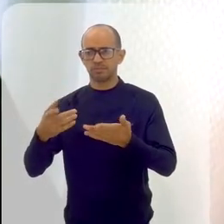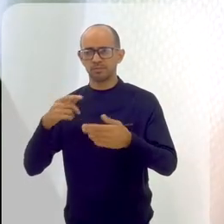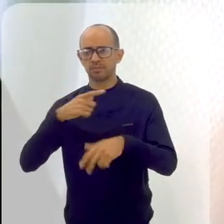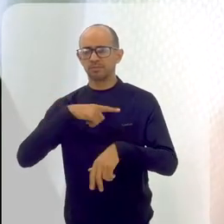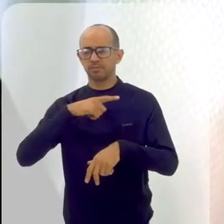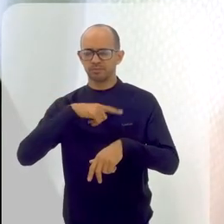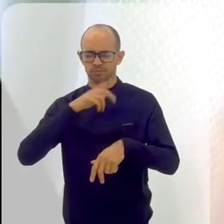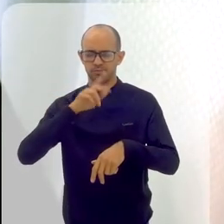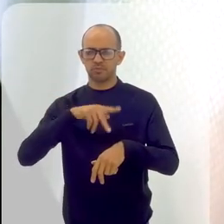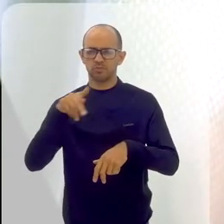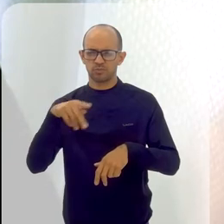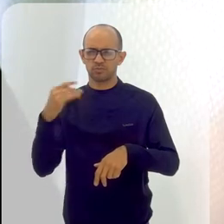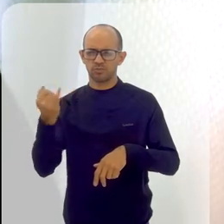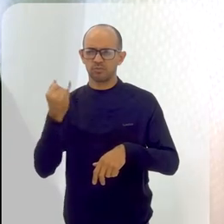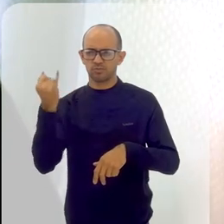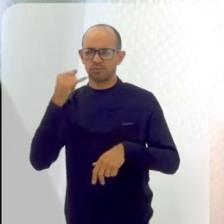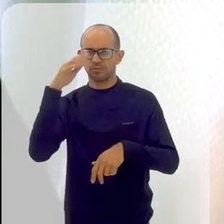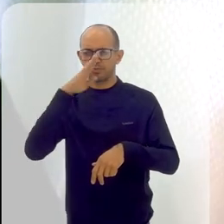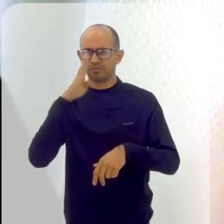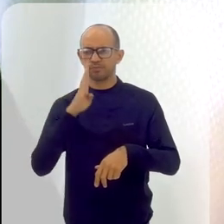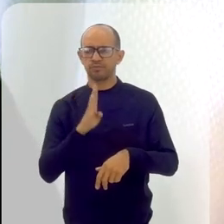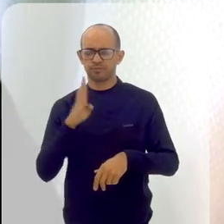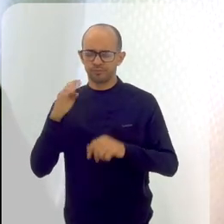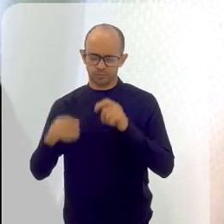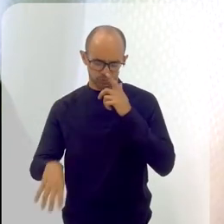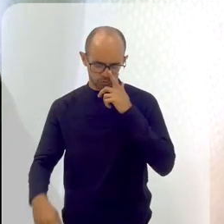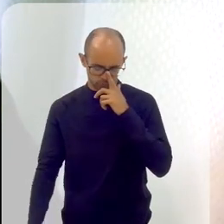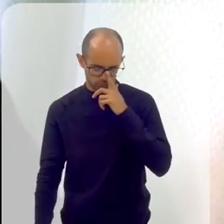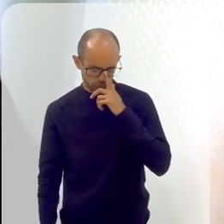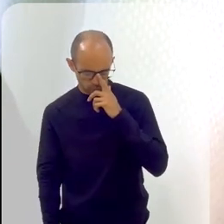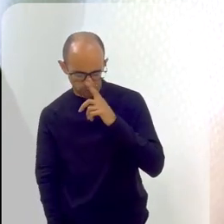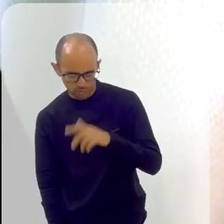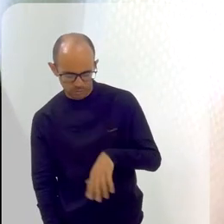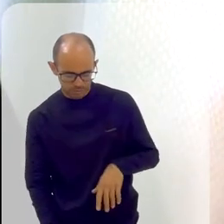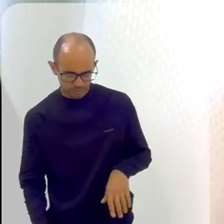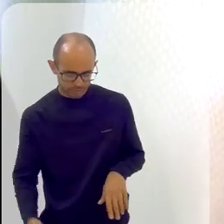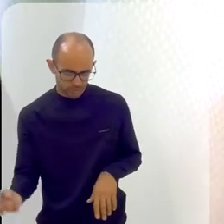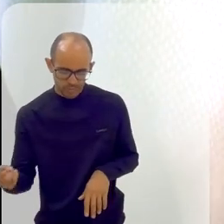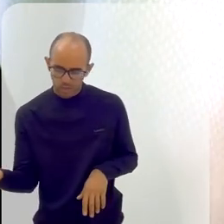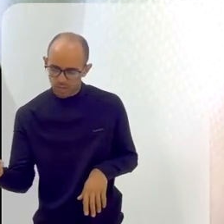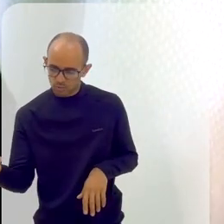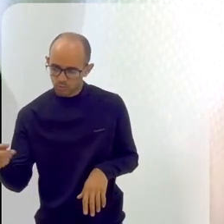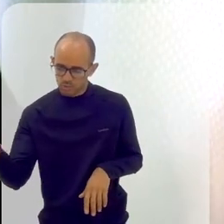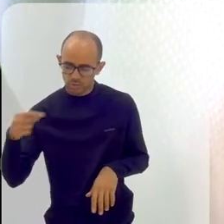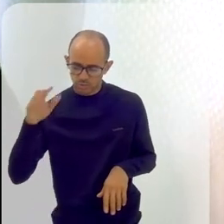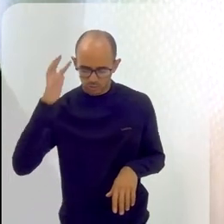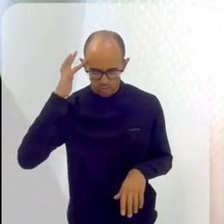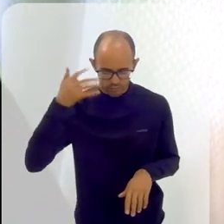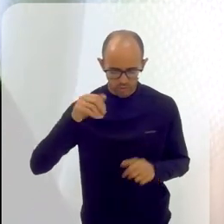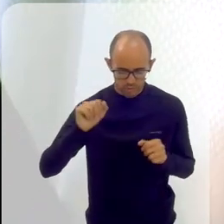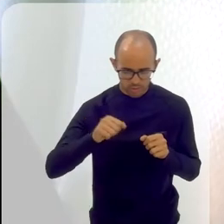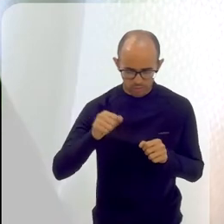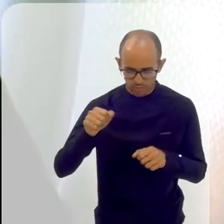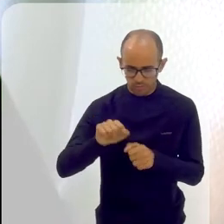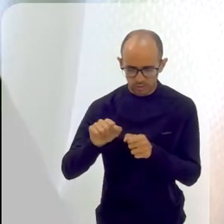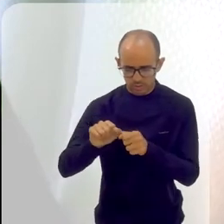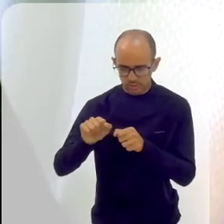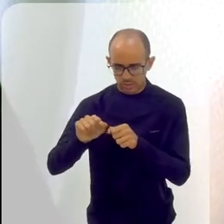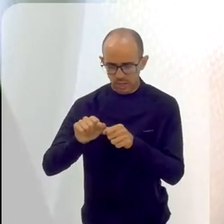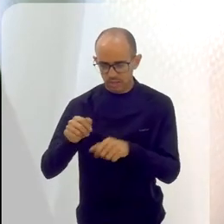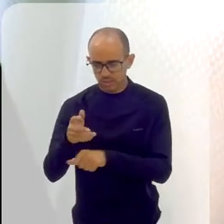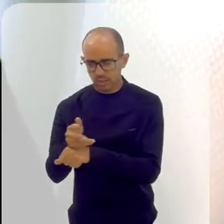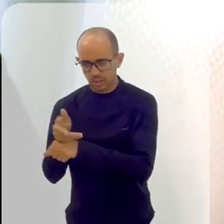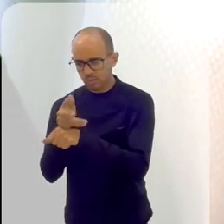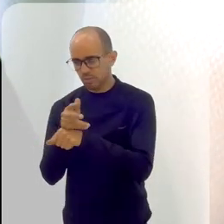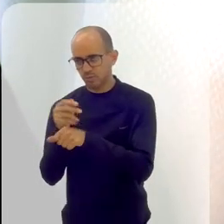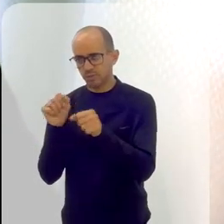origem nordestina e negra, as Mini Lima e a Denise de Santos, né? Elas decidiram pegar essa câmera fotográfica antiga, Lambi-Lambi,